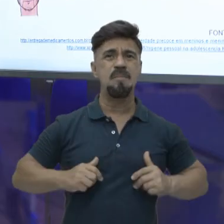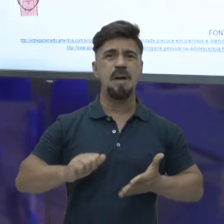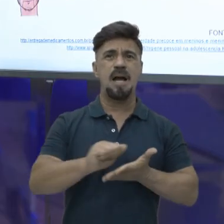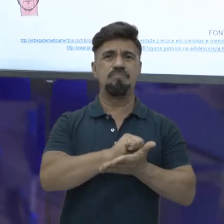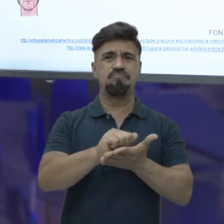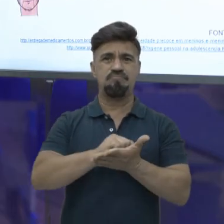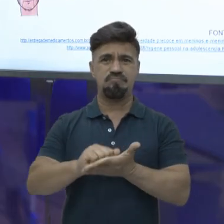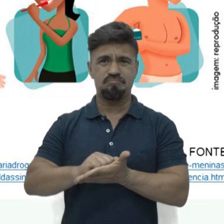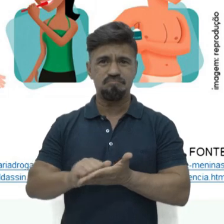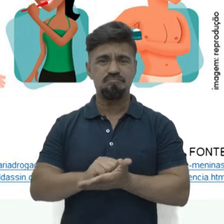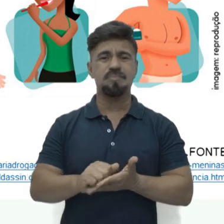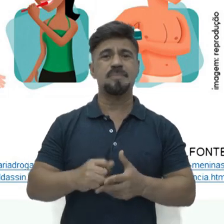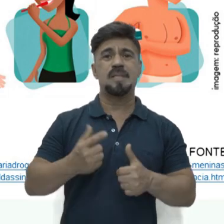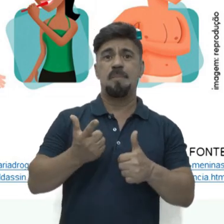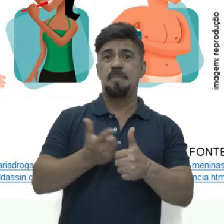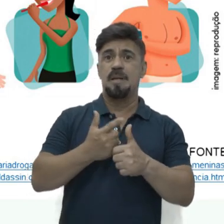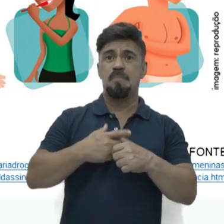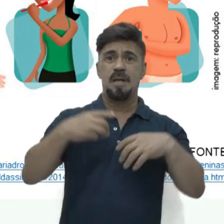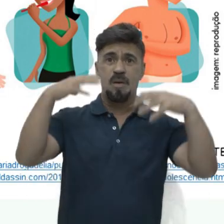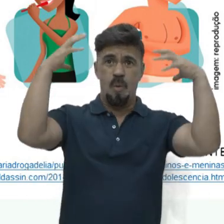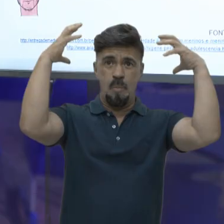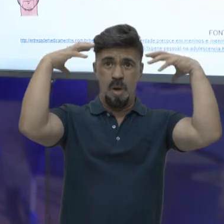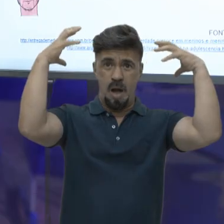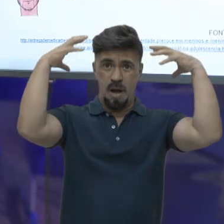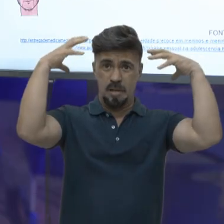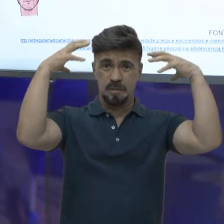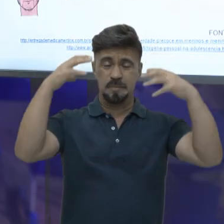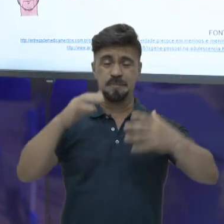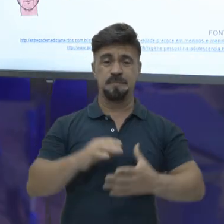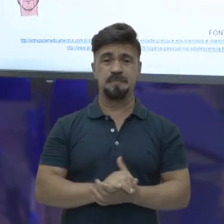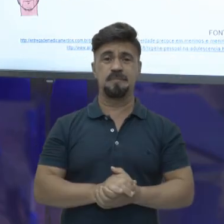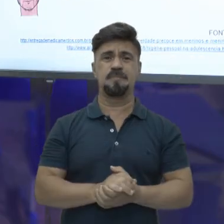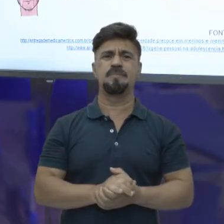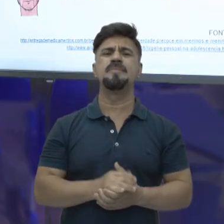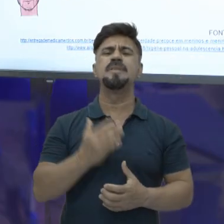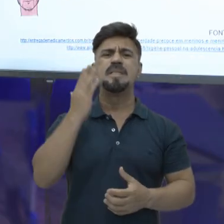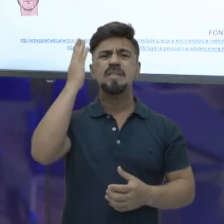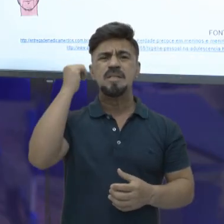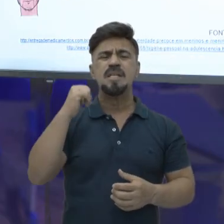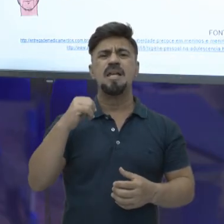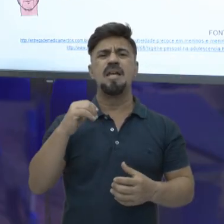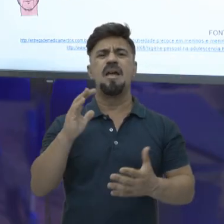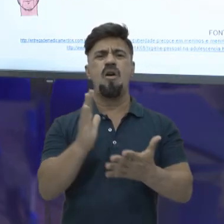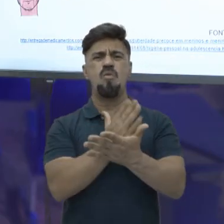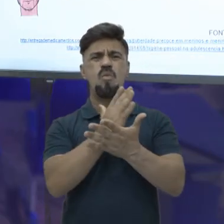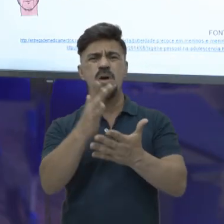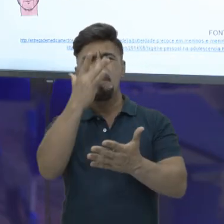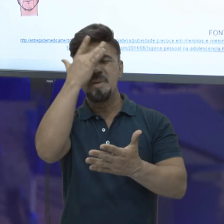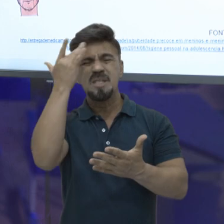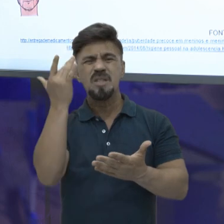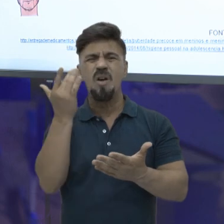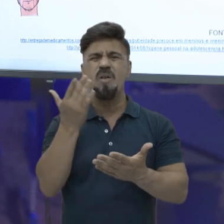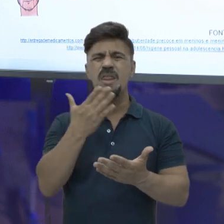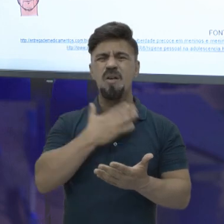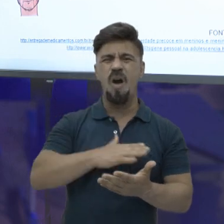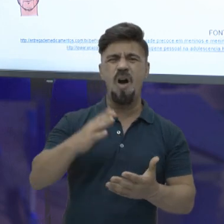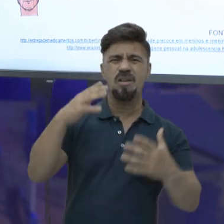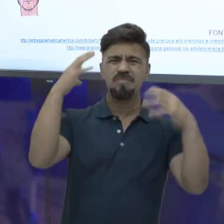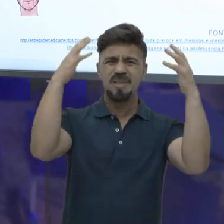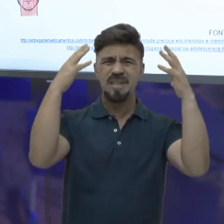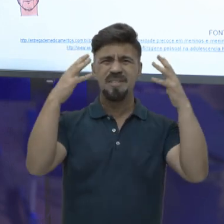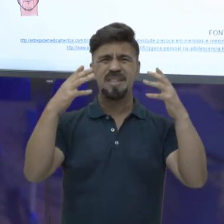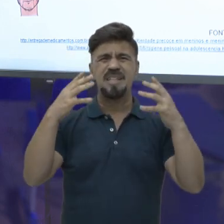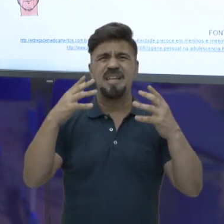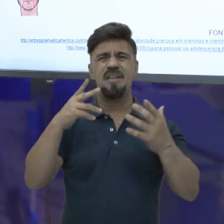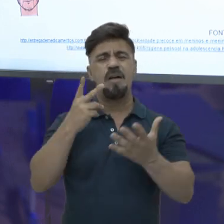eu posso me higienizar? Primeiro, tomando banho. Eu sei que tem muita gente aí que gosta de tomar um banho por dia e vai dormir com